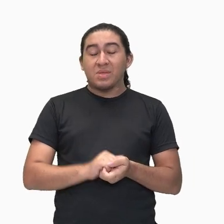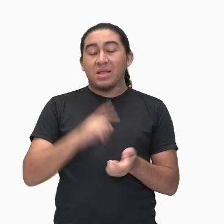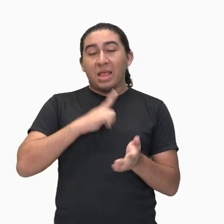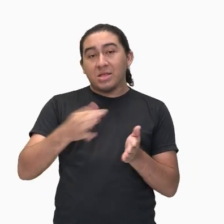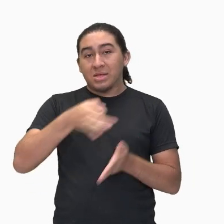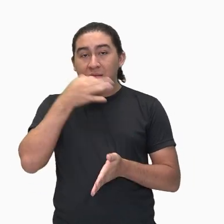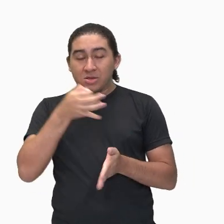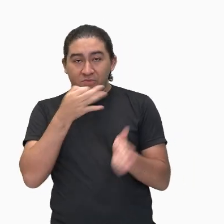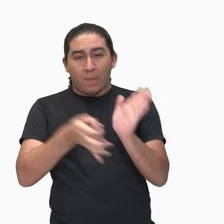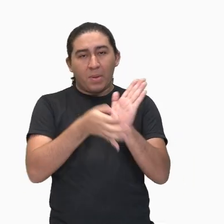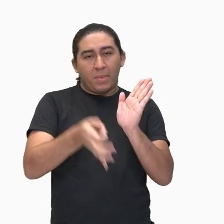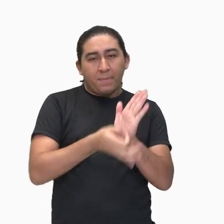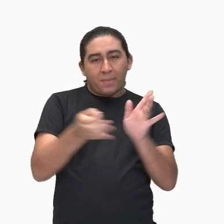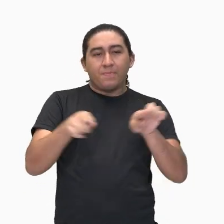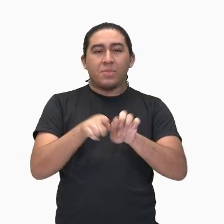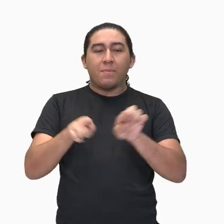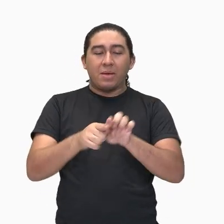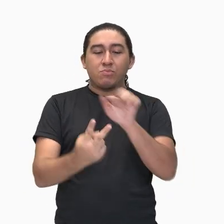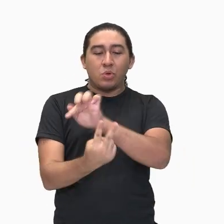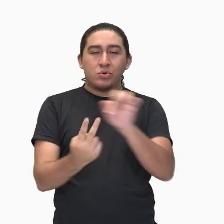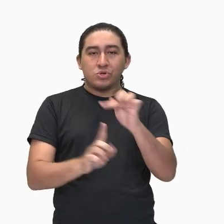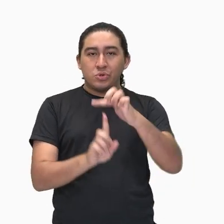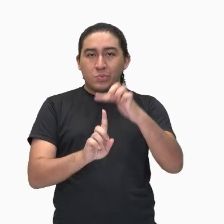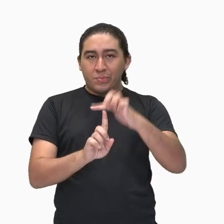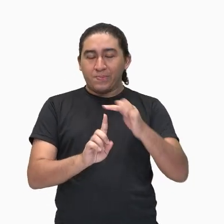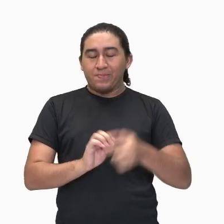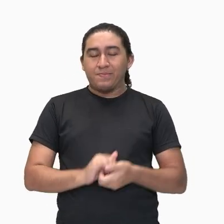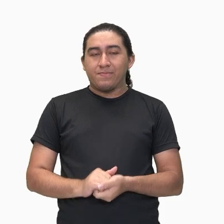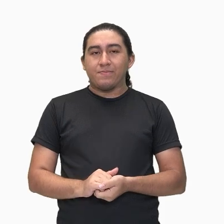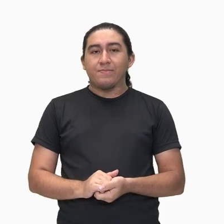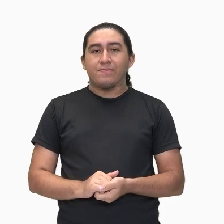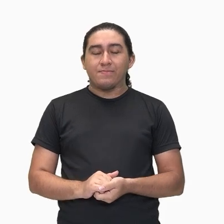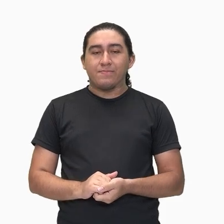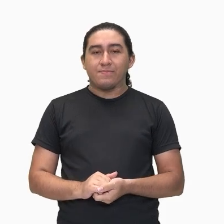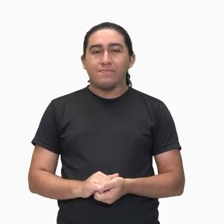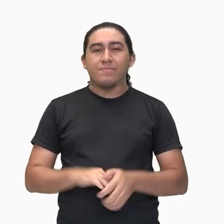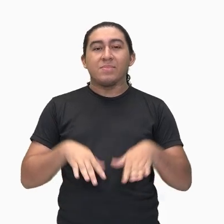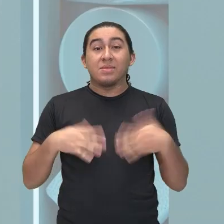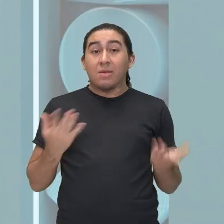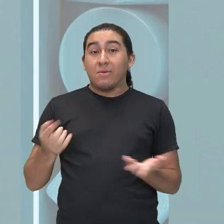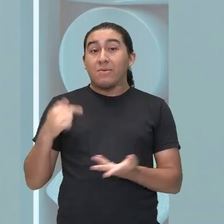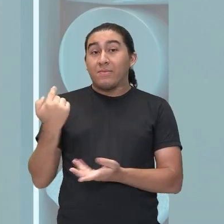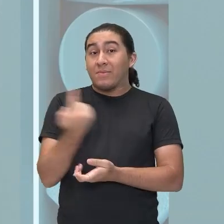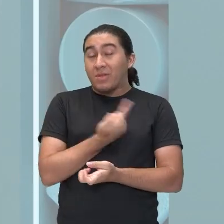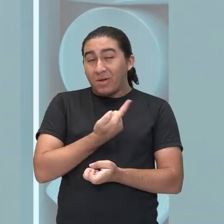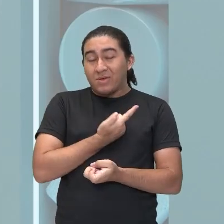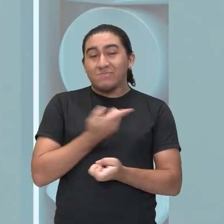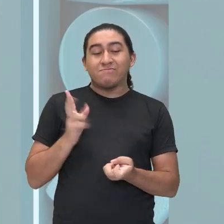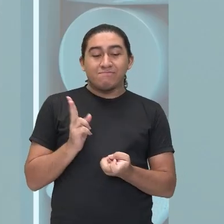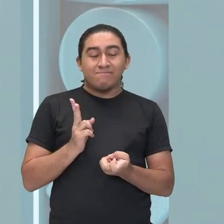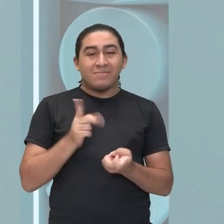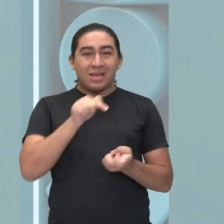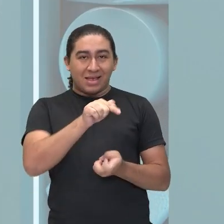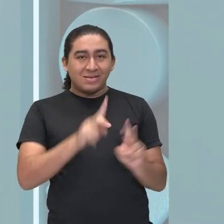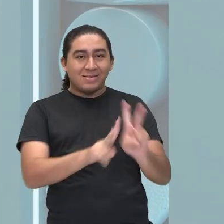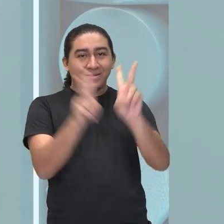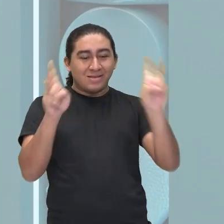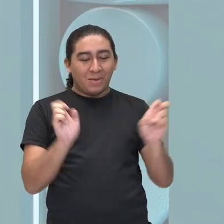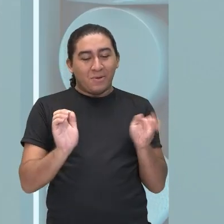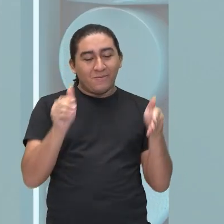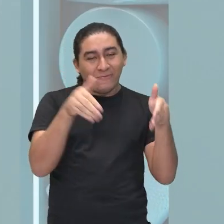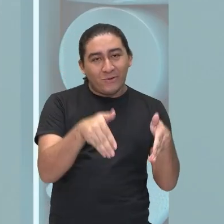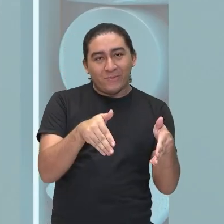expositivo e dissertativo argumentativo. Então, nós vamos voltar o nosso olhar para o texto